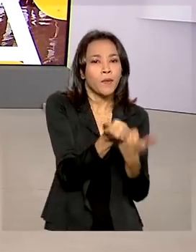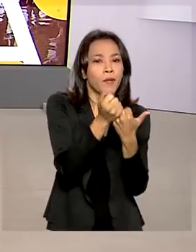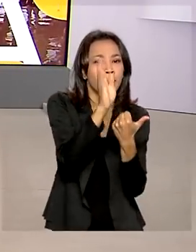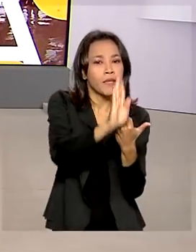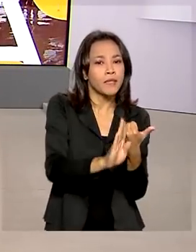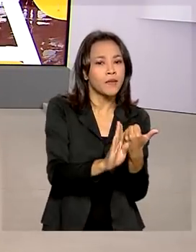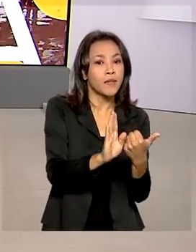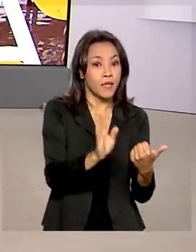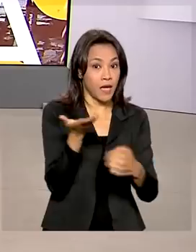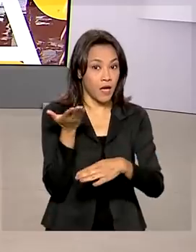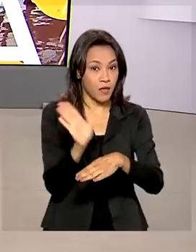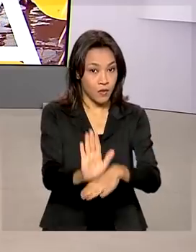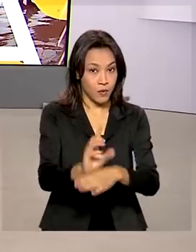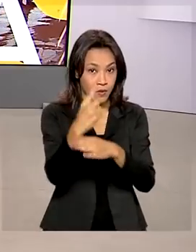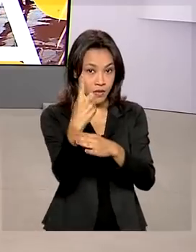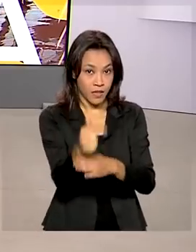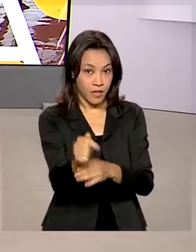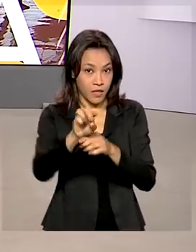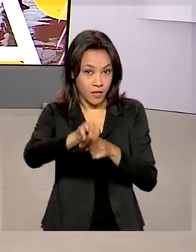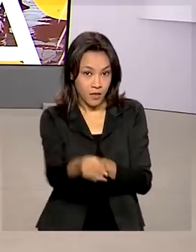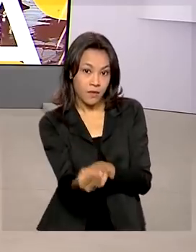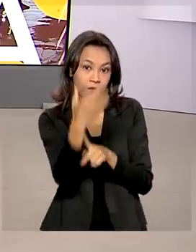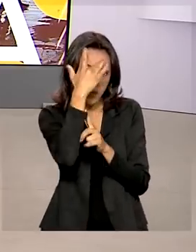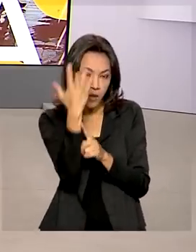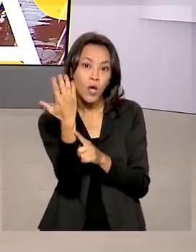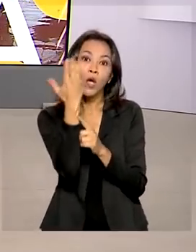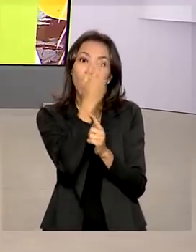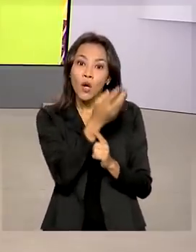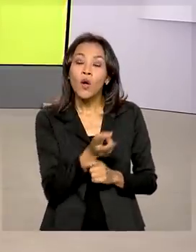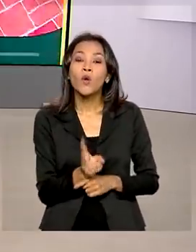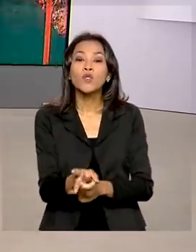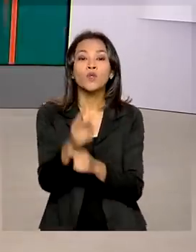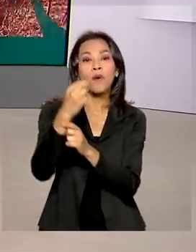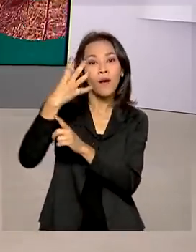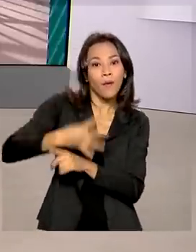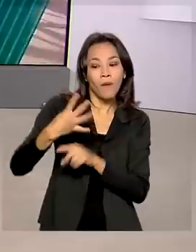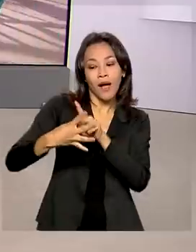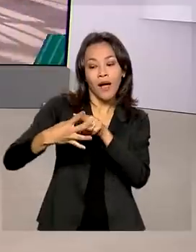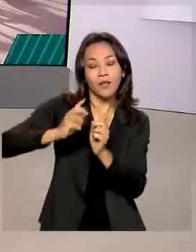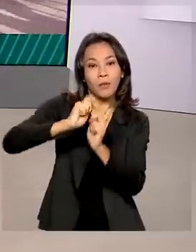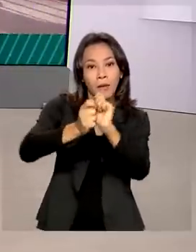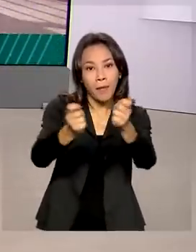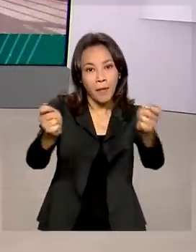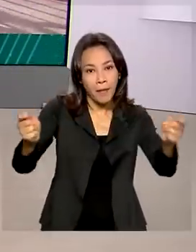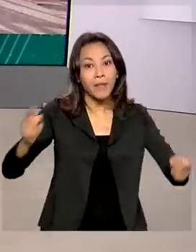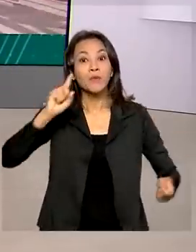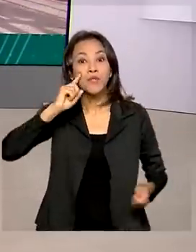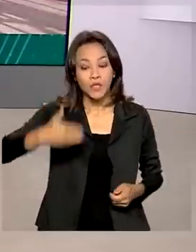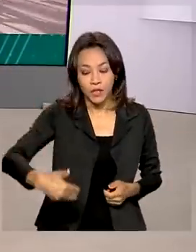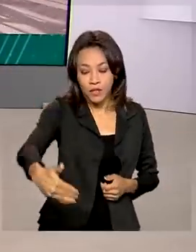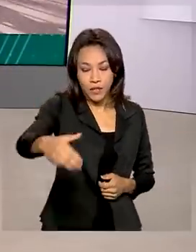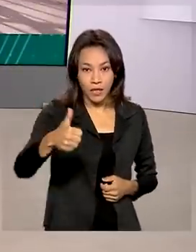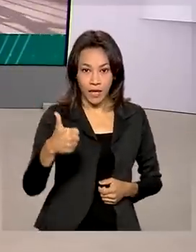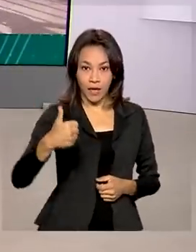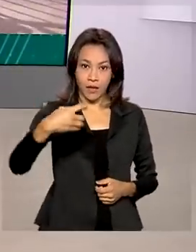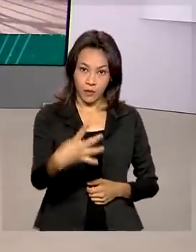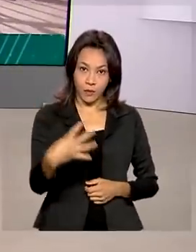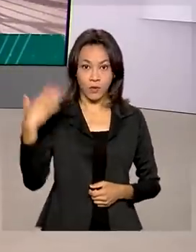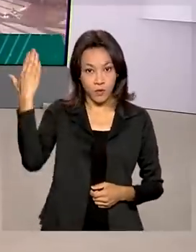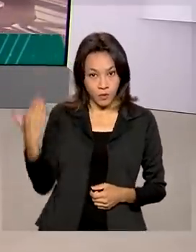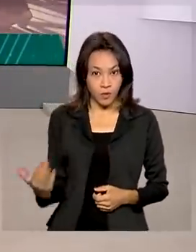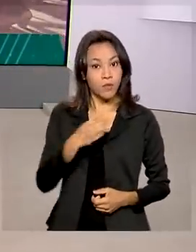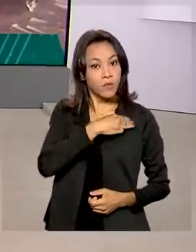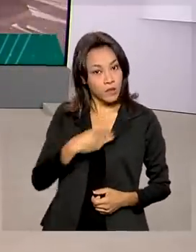e meio de pessoas, começa a quarta rodada de pagamentos a partir do próximo dia 14. O ministro da Cidadania, João Roma,